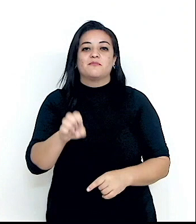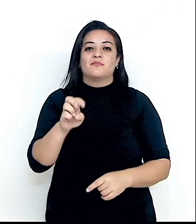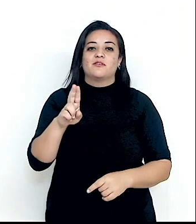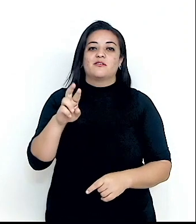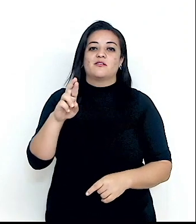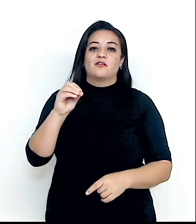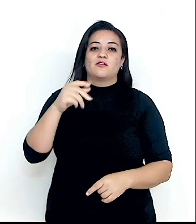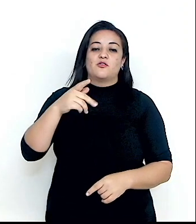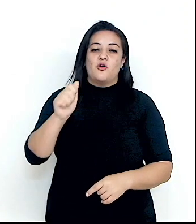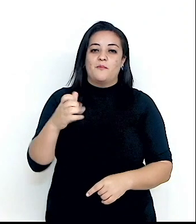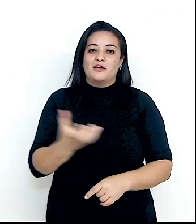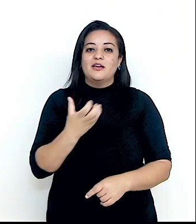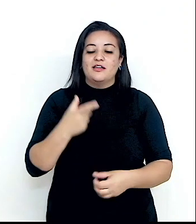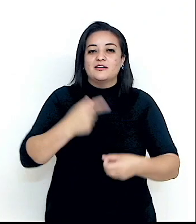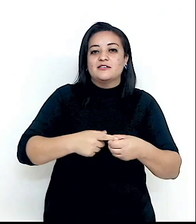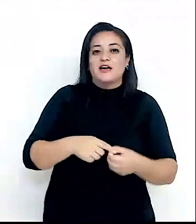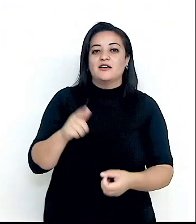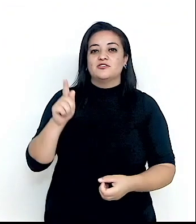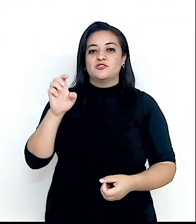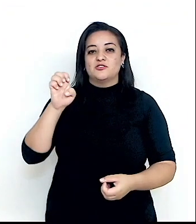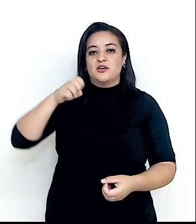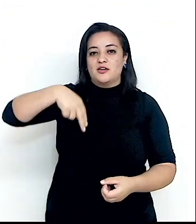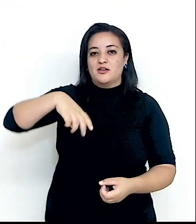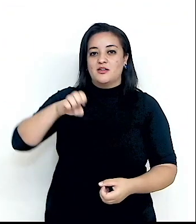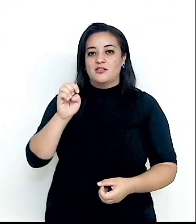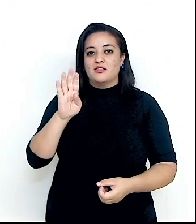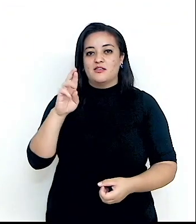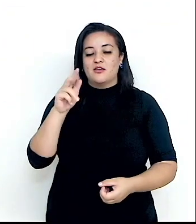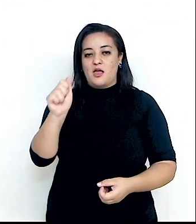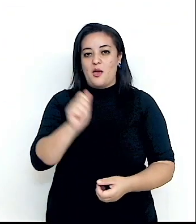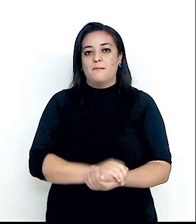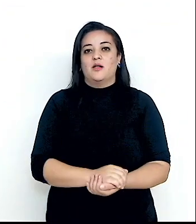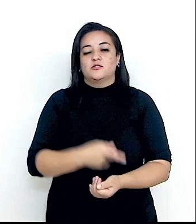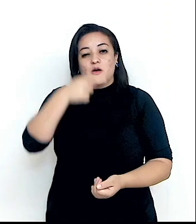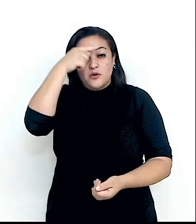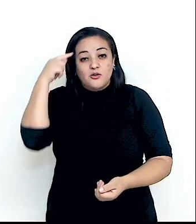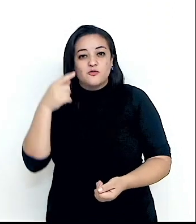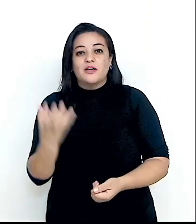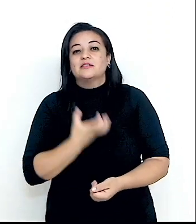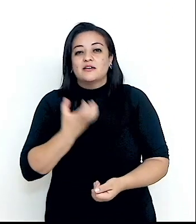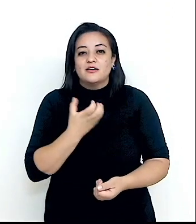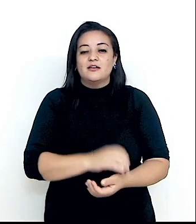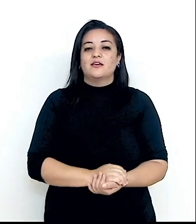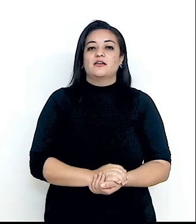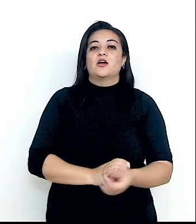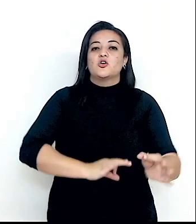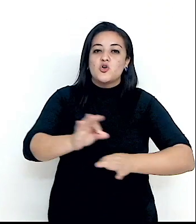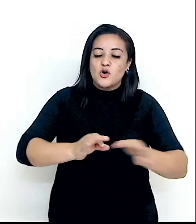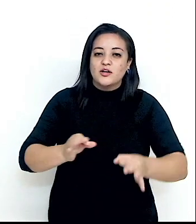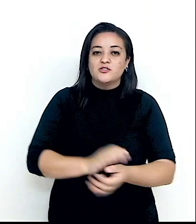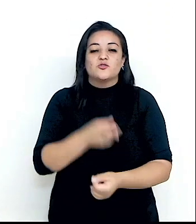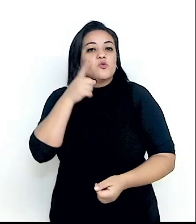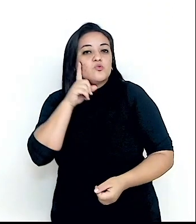a ONU em Genebra. Foi por insistência da antiga União Soviética que elas se estabeleceram nos